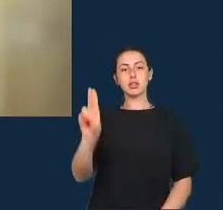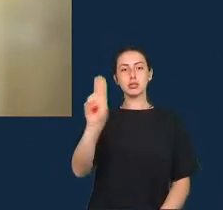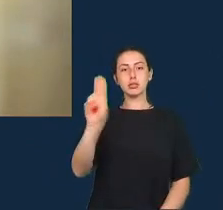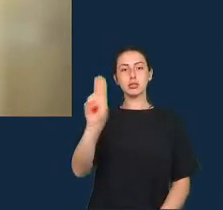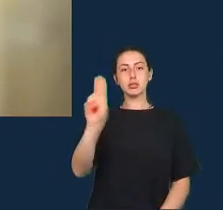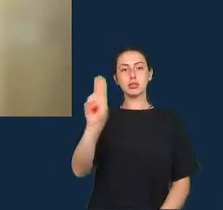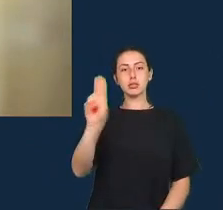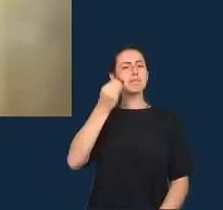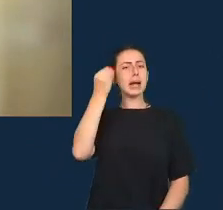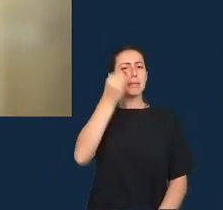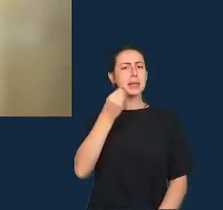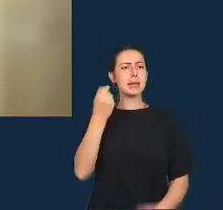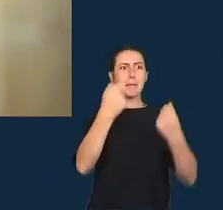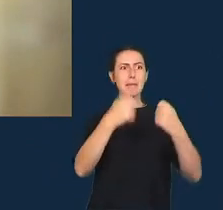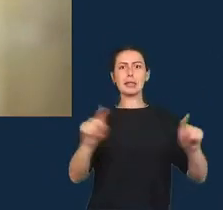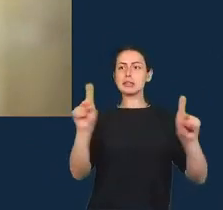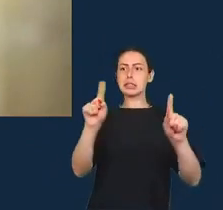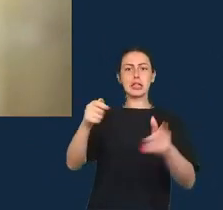invés de